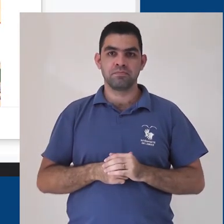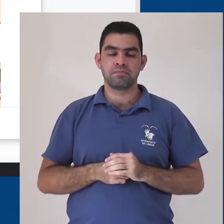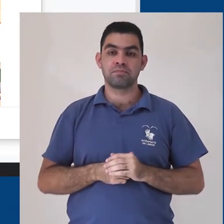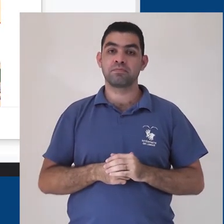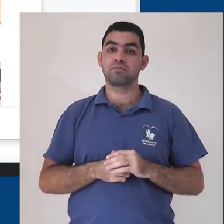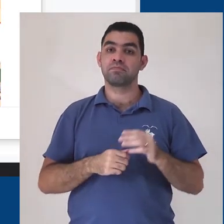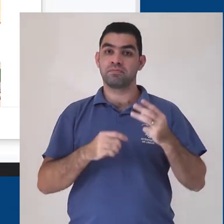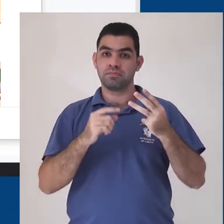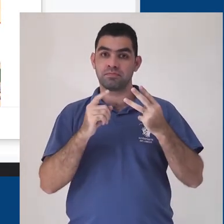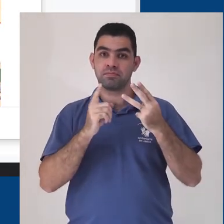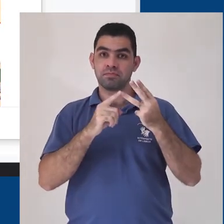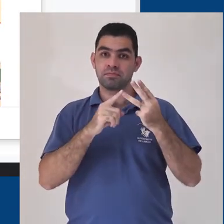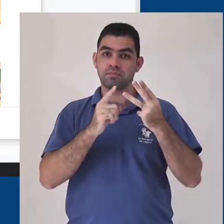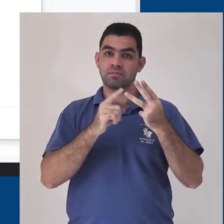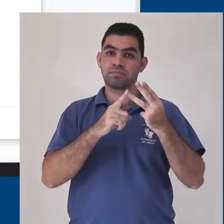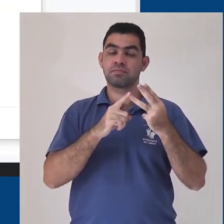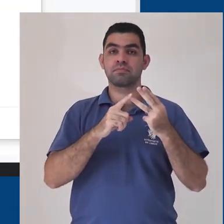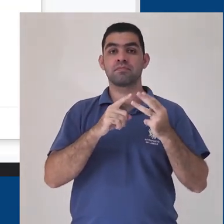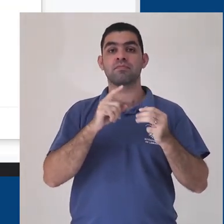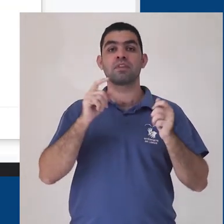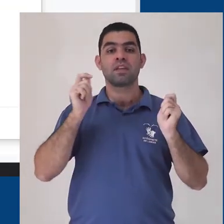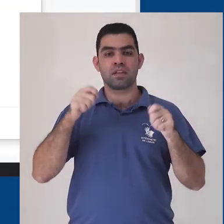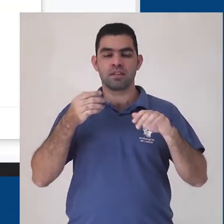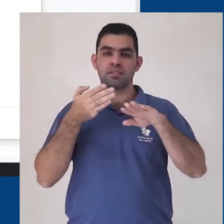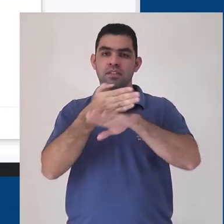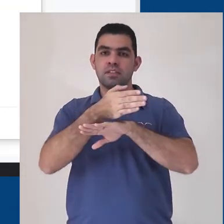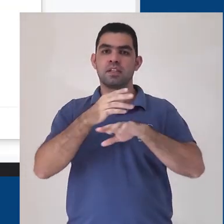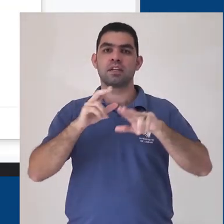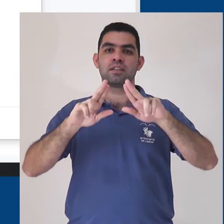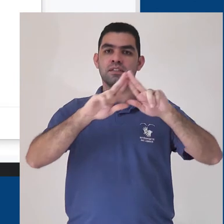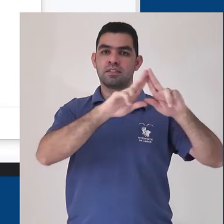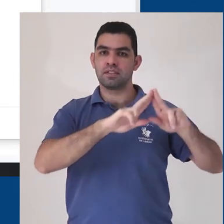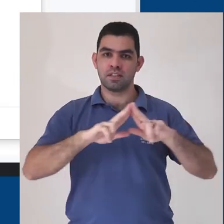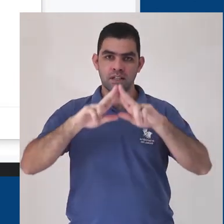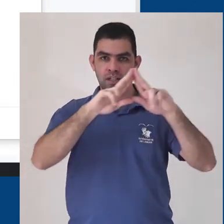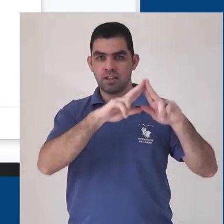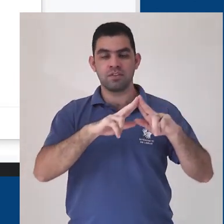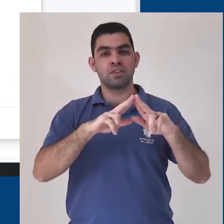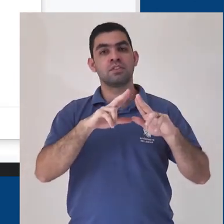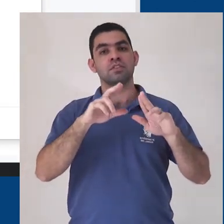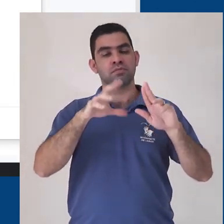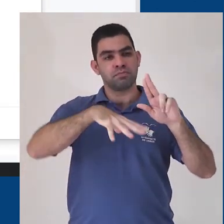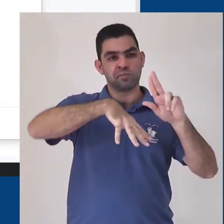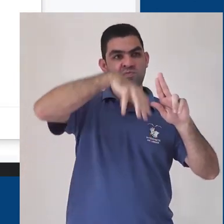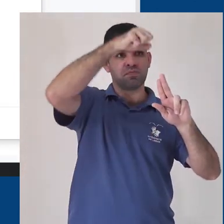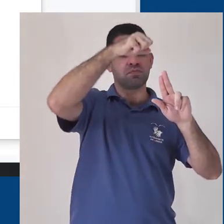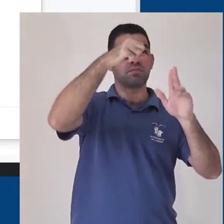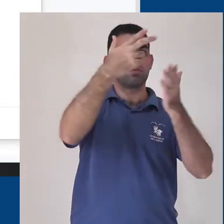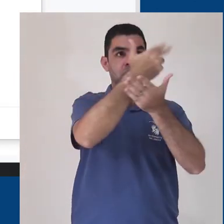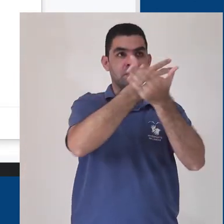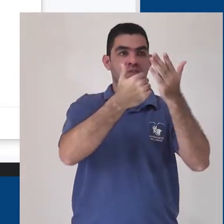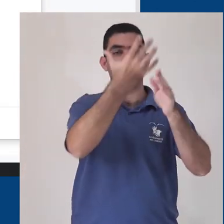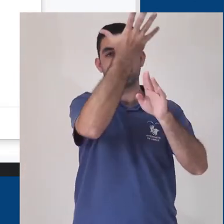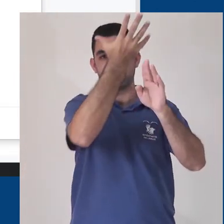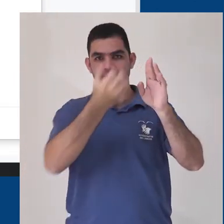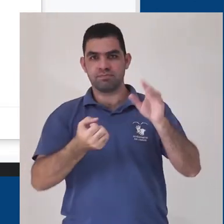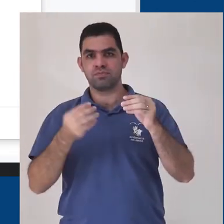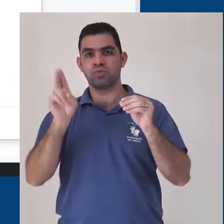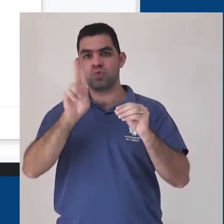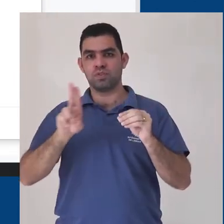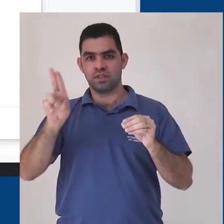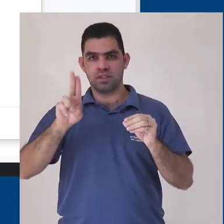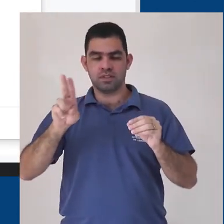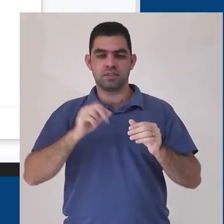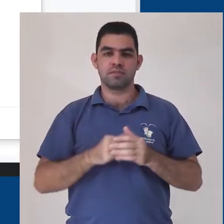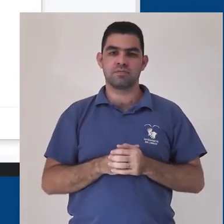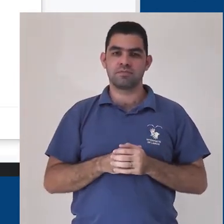Já a terceira aba nos dá acesso ao nosso Drive, que podemos importar imagens diretamente dele. Quando clicamos nessa opção,